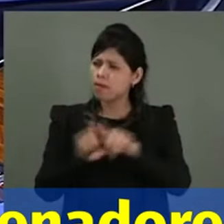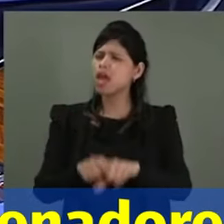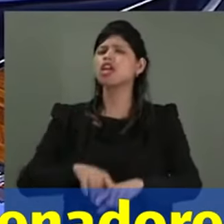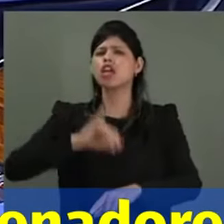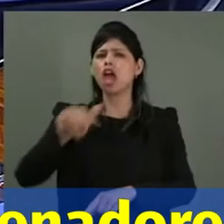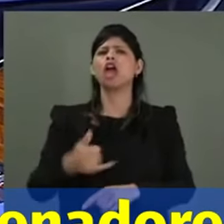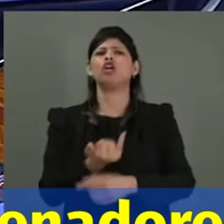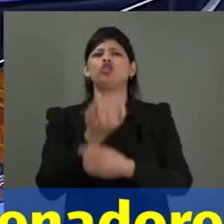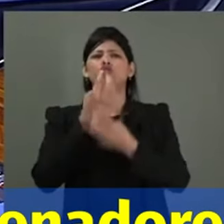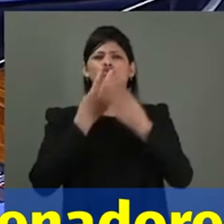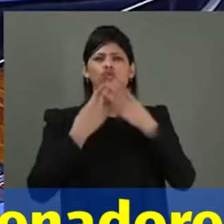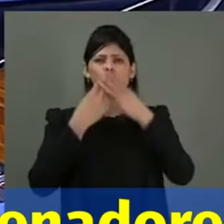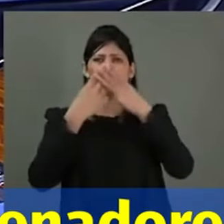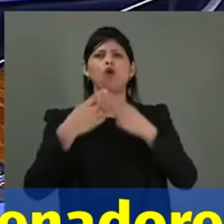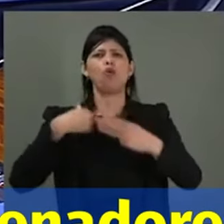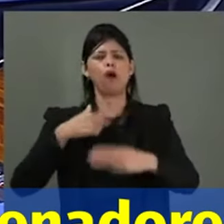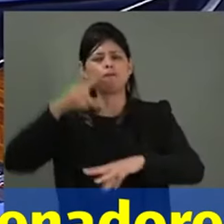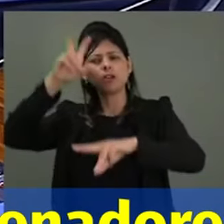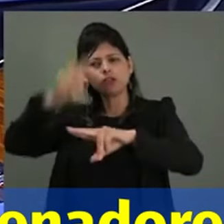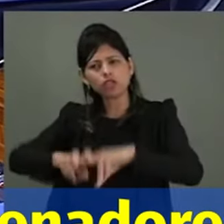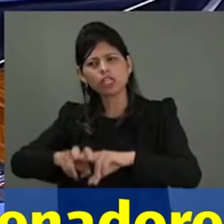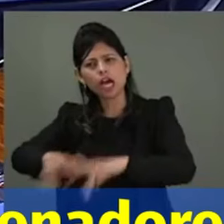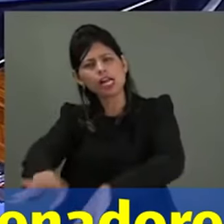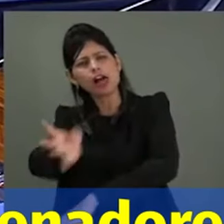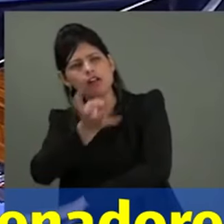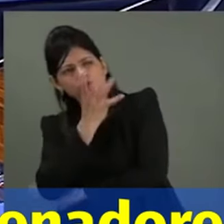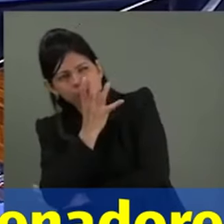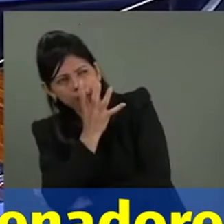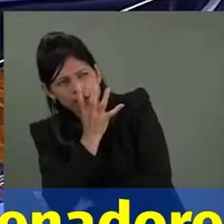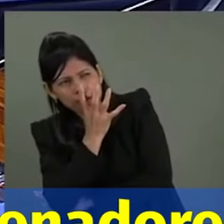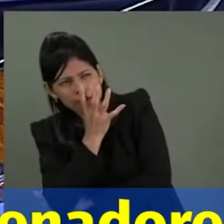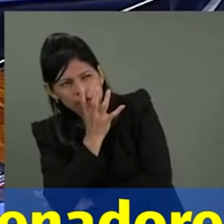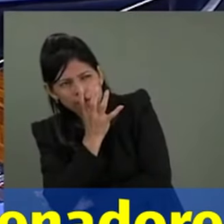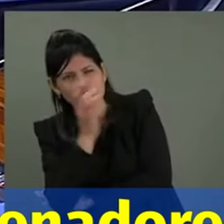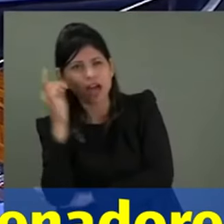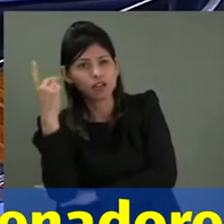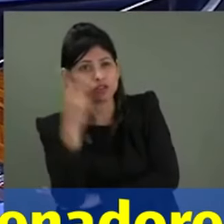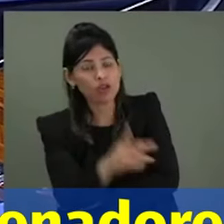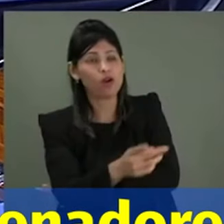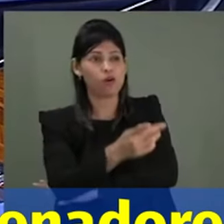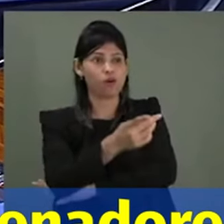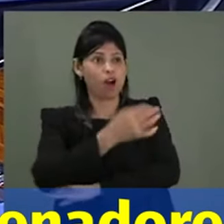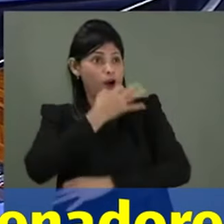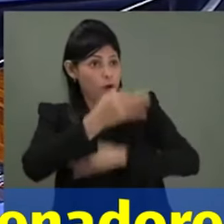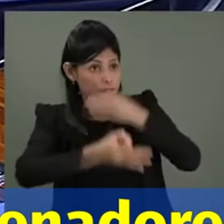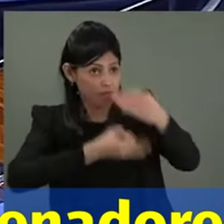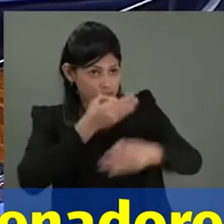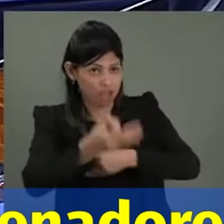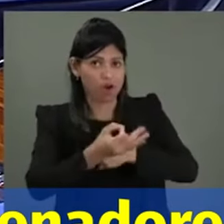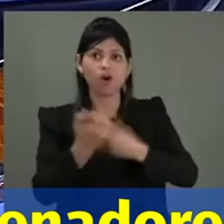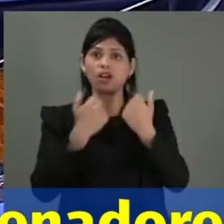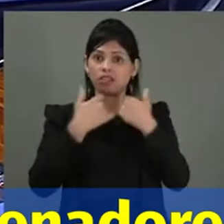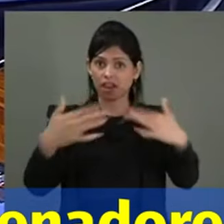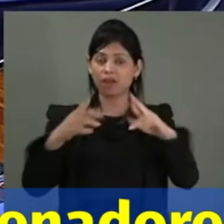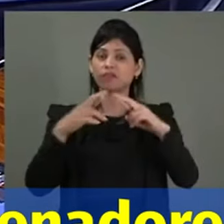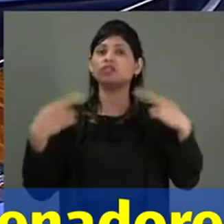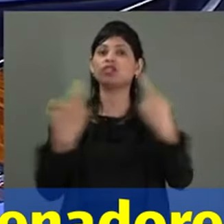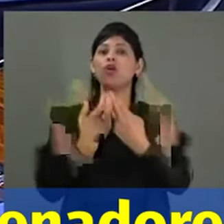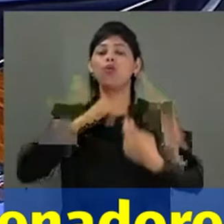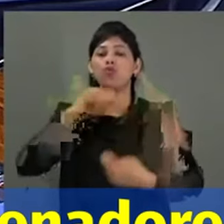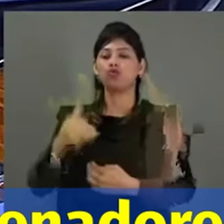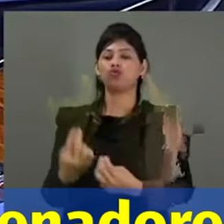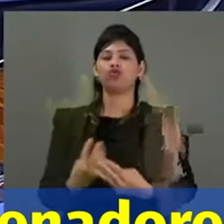é o seguinte, eu vou estar aqui sentado para ouvir o seu discurso na sessão solene. Sabra, judeu sabra.